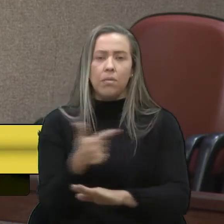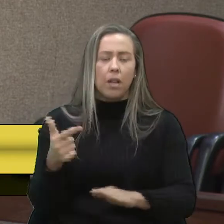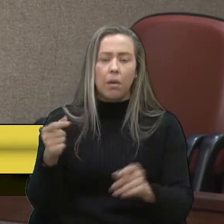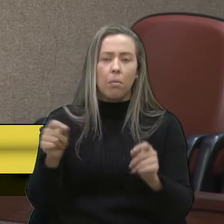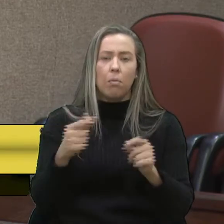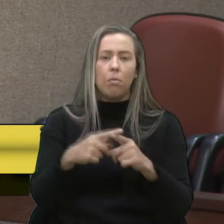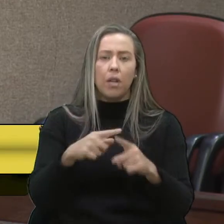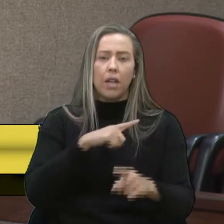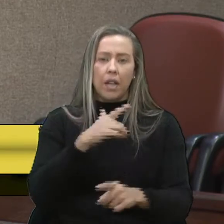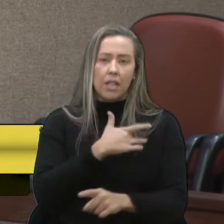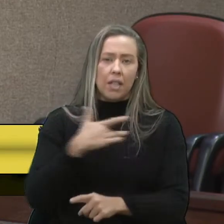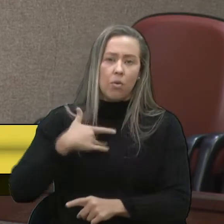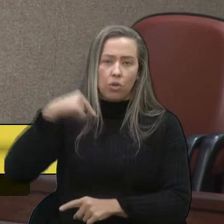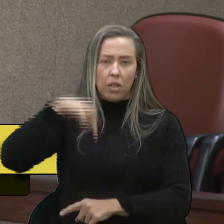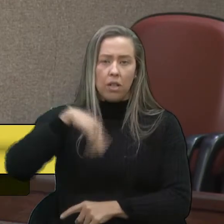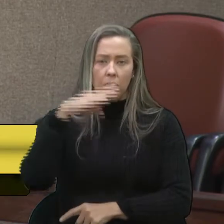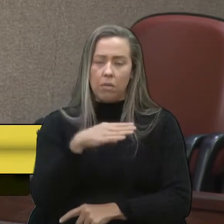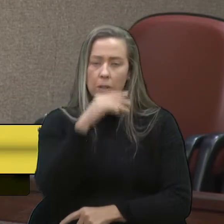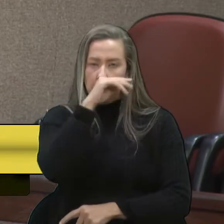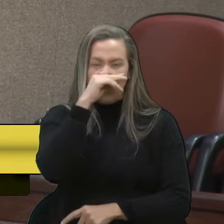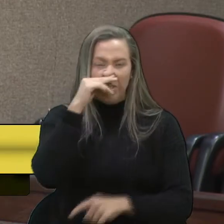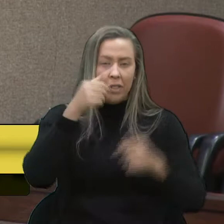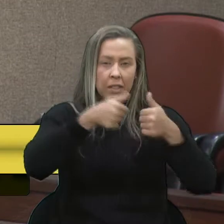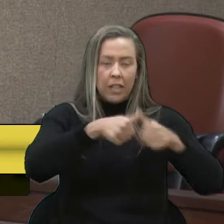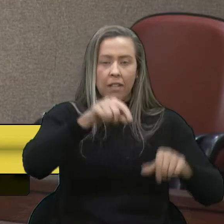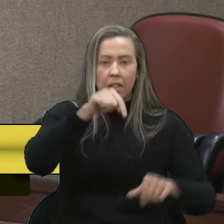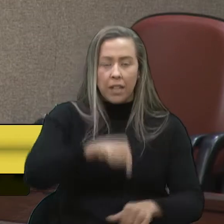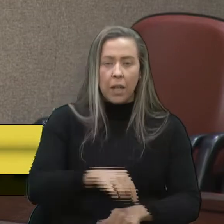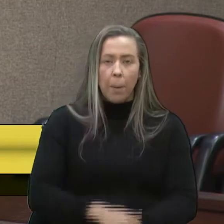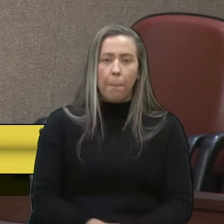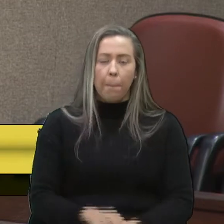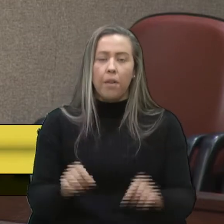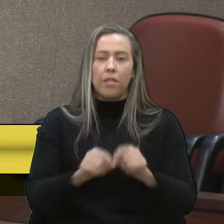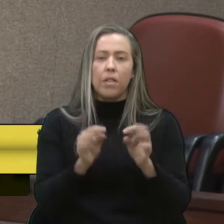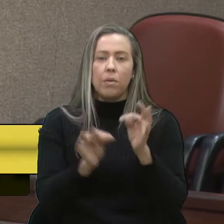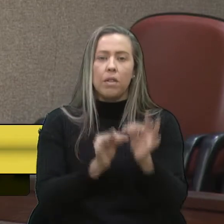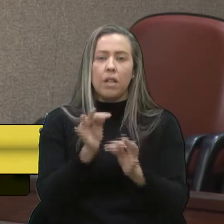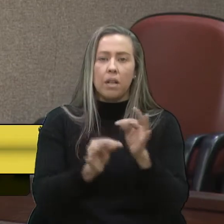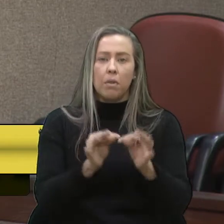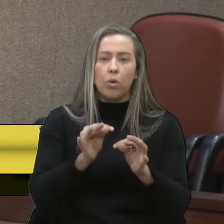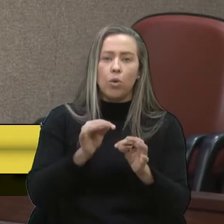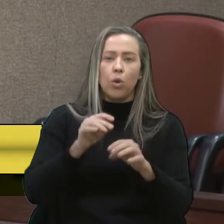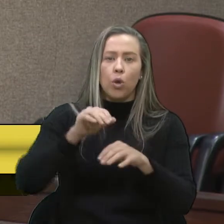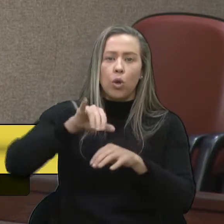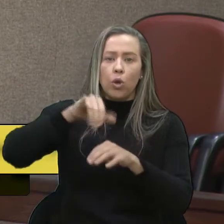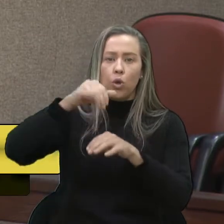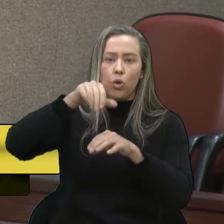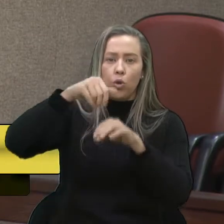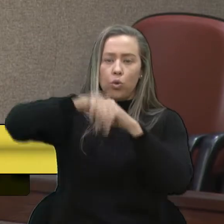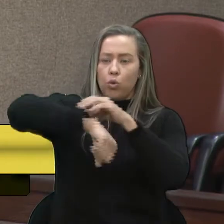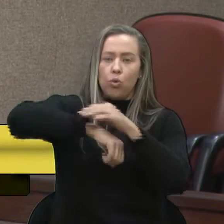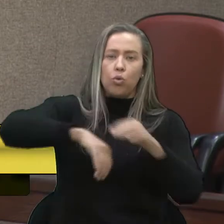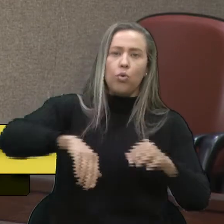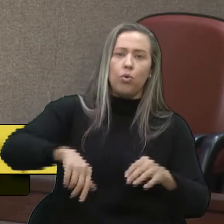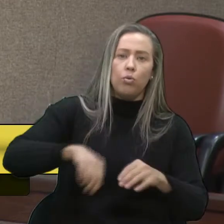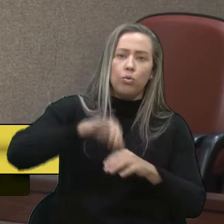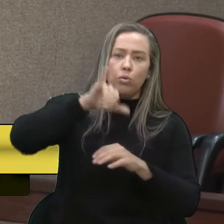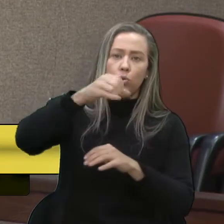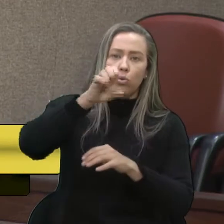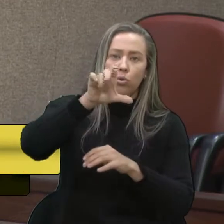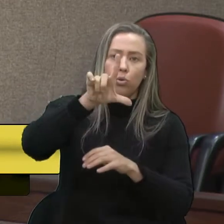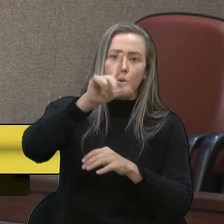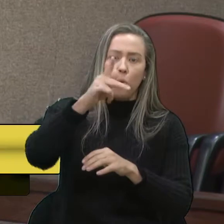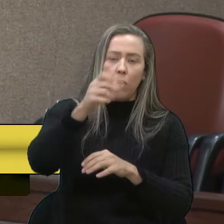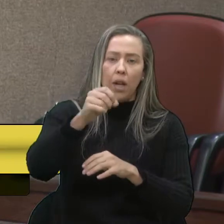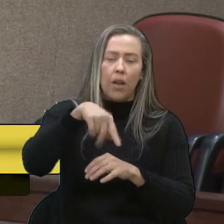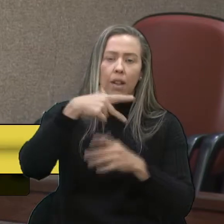um plano de saúde no Brasil. Ele estava aqui para fazer um tratamento no joelho, né? Ao que se sabe, ele estava fazendo uma recuperação, ele é